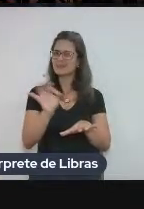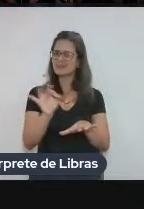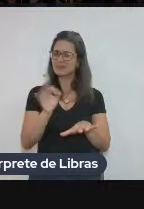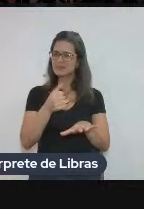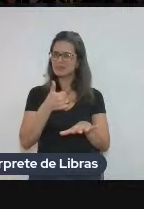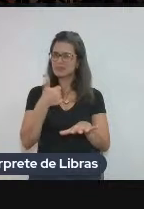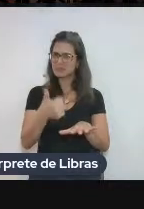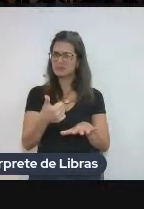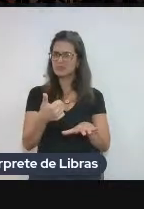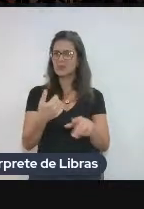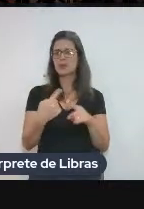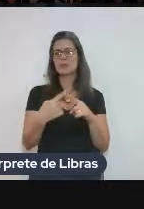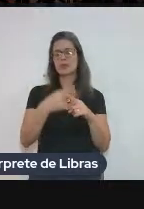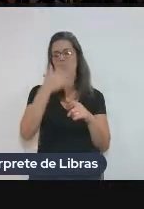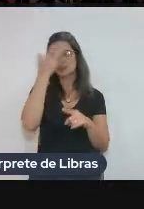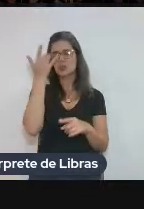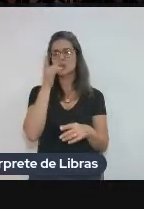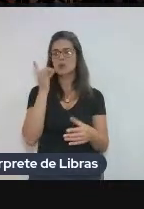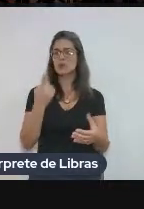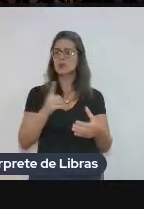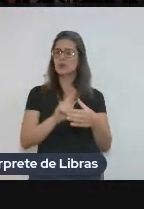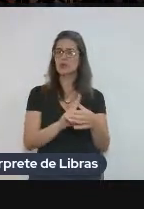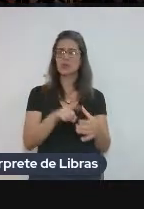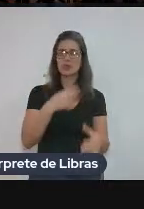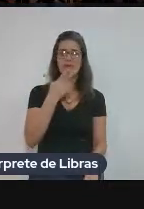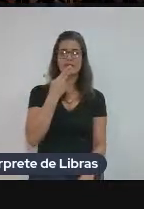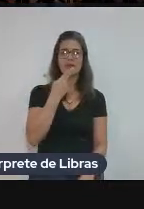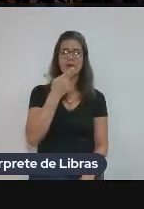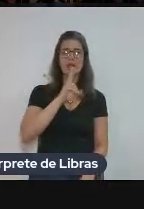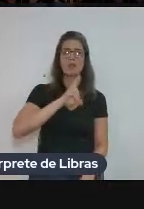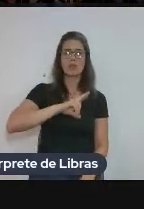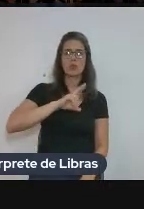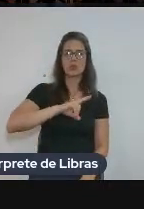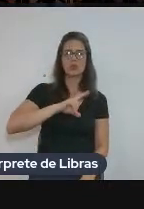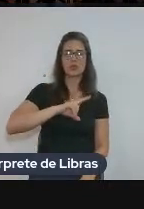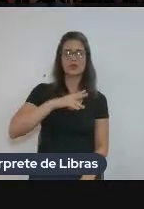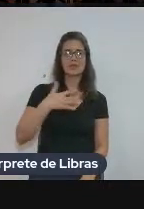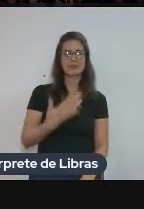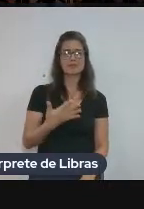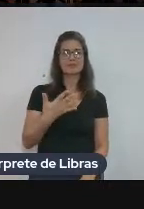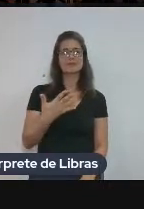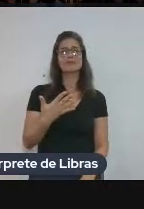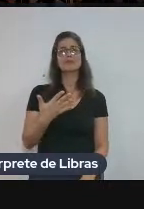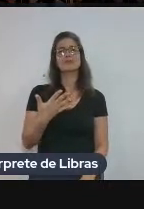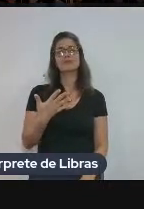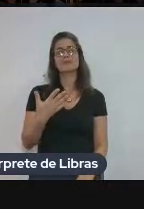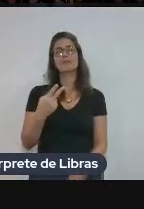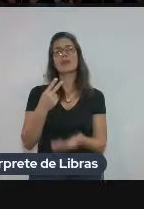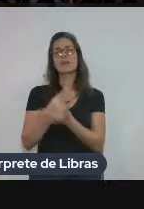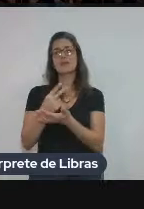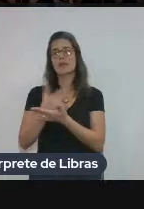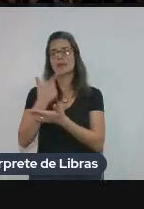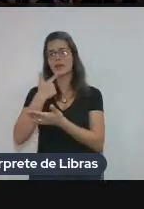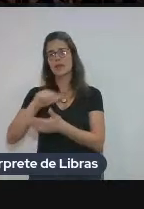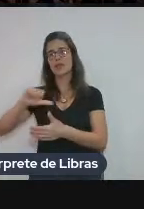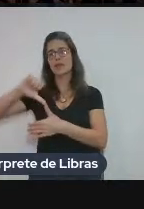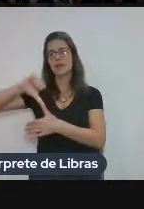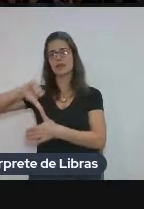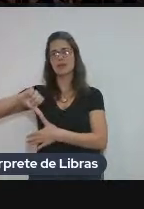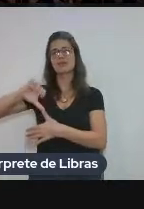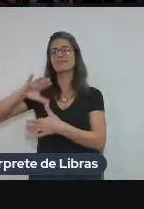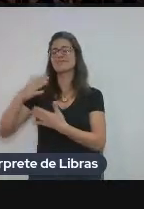conseguem se integrar, né? A gente fala português, a gente está um pouco distante, né? Até das línguas da América Latina.